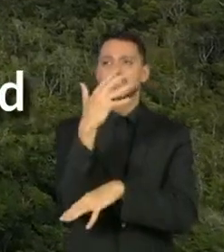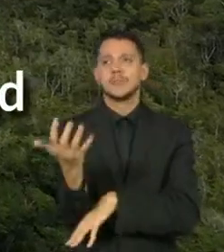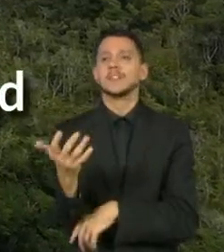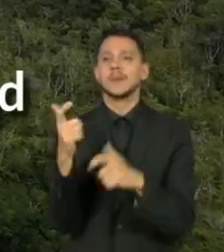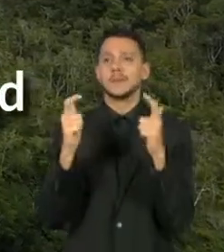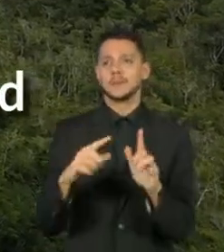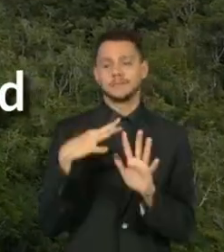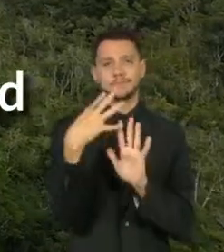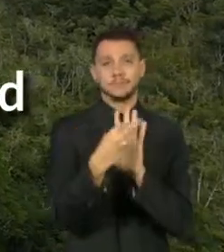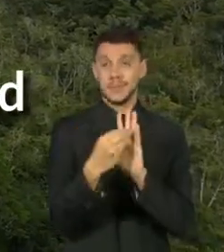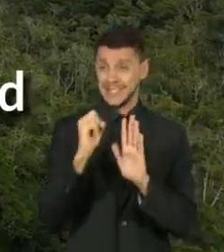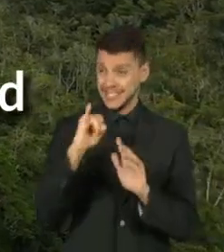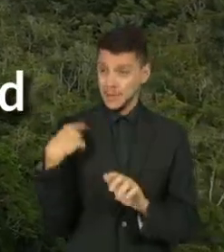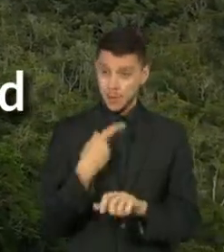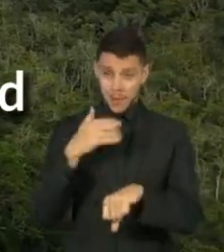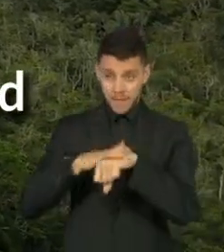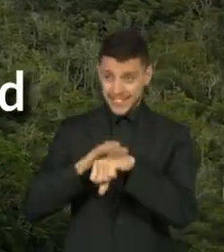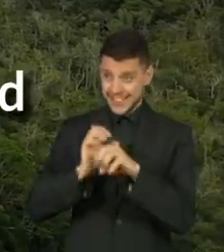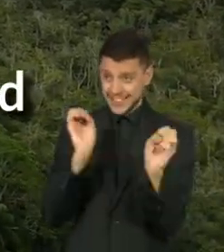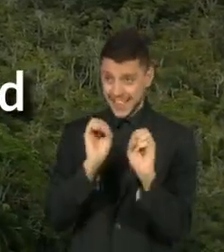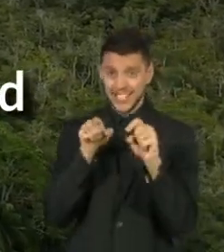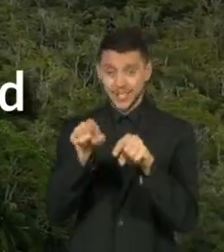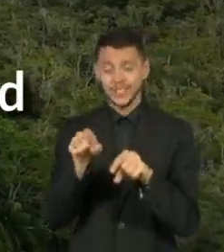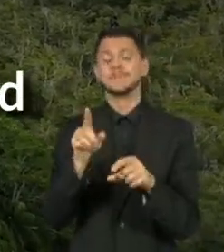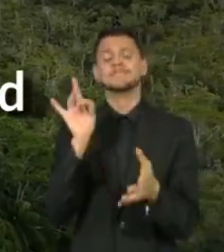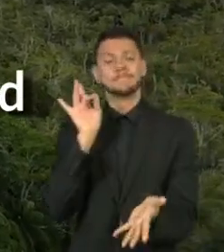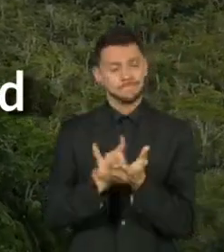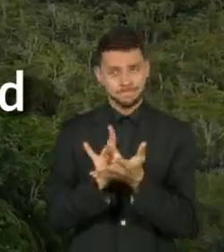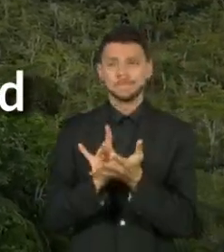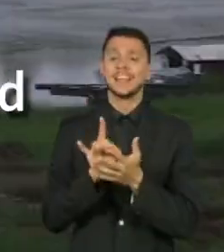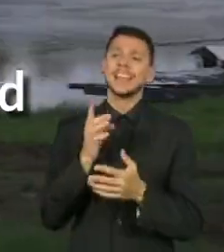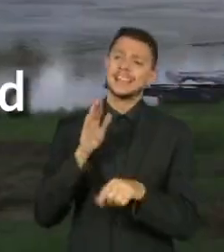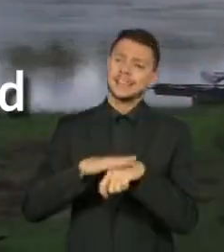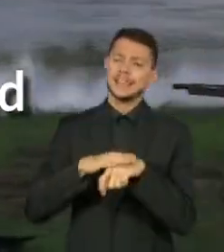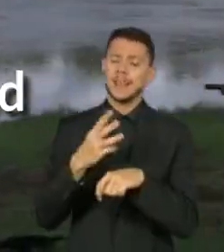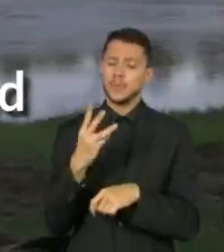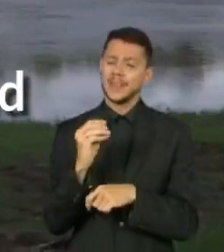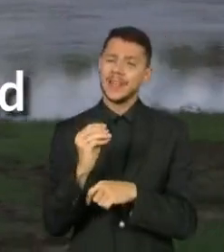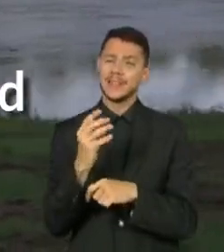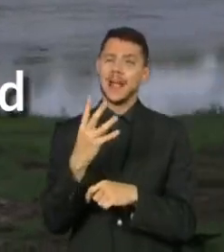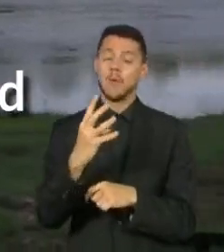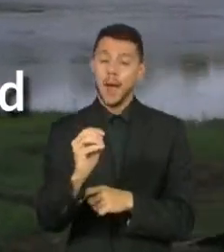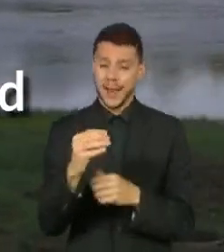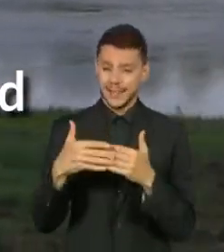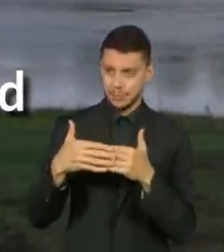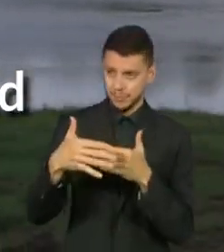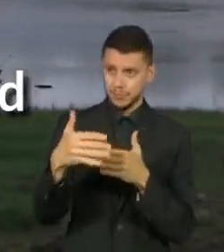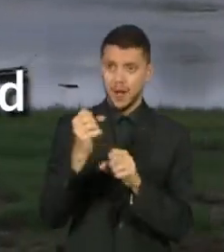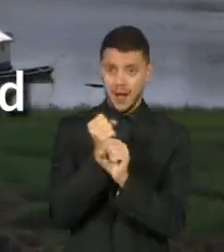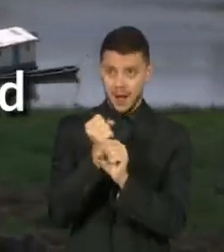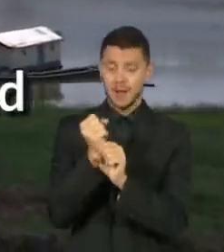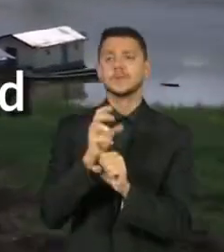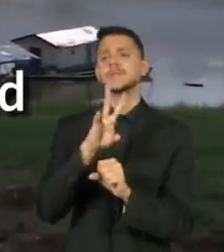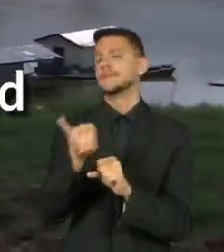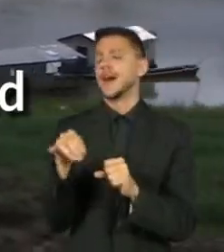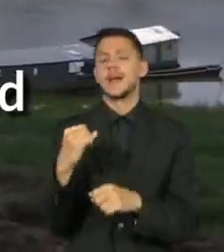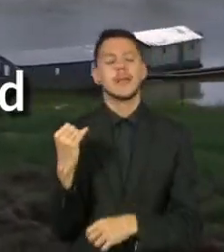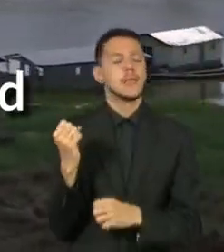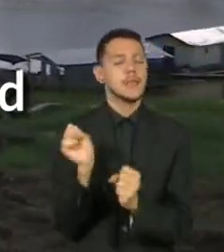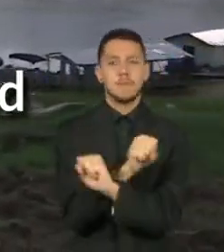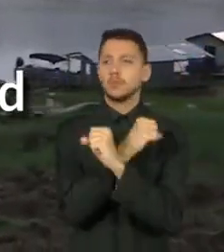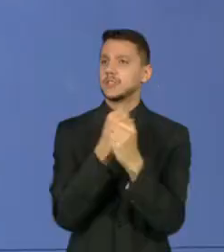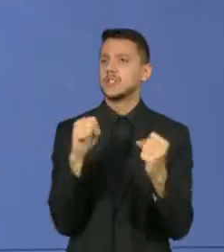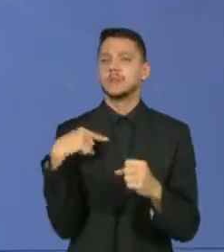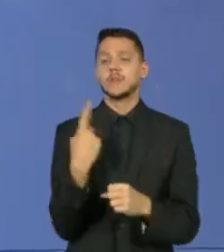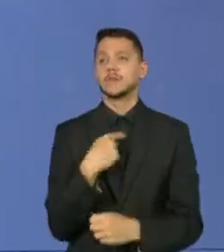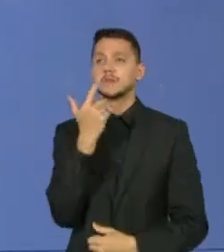fizermos isso, realmente, na década de 30, 40, vai se tornar inevitável passarmos desse ponto de não